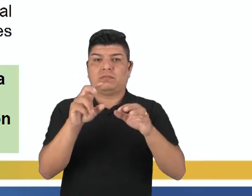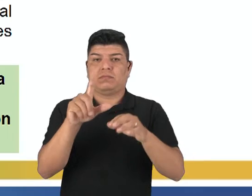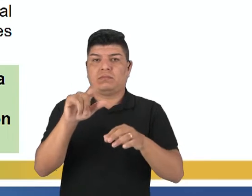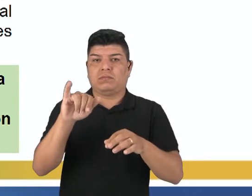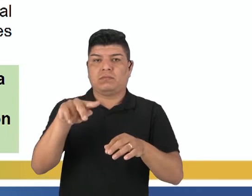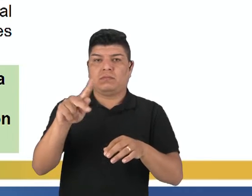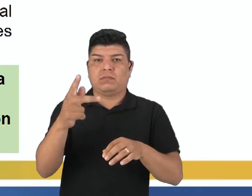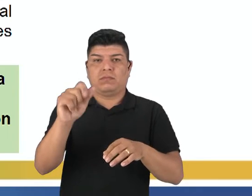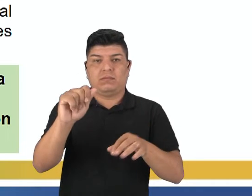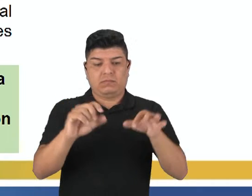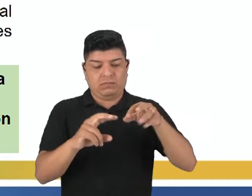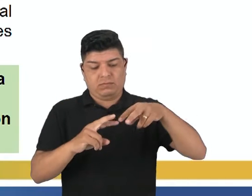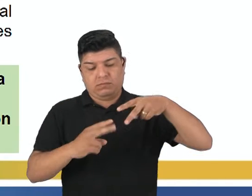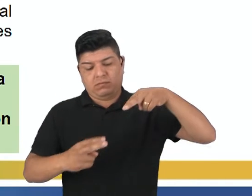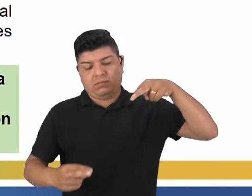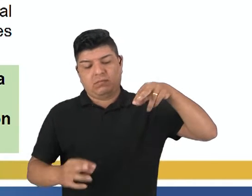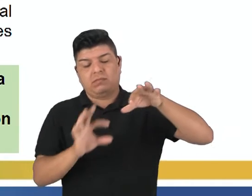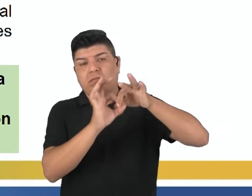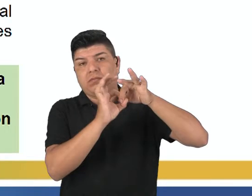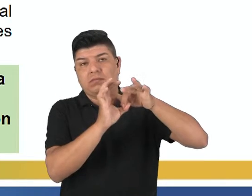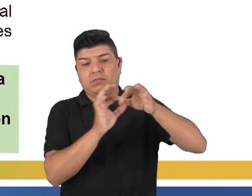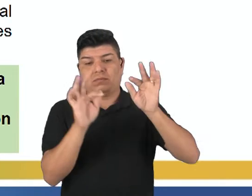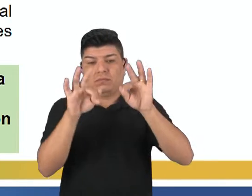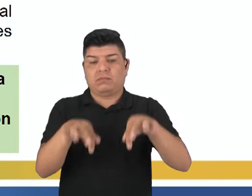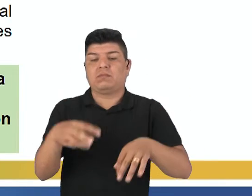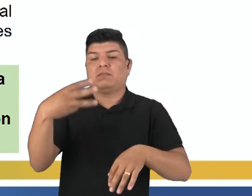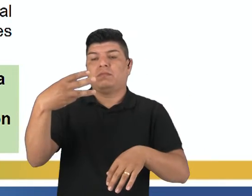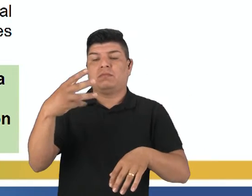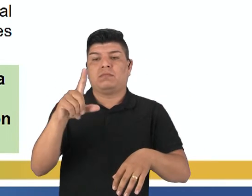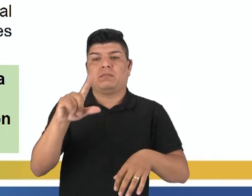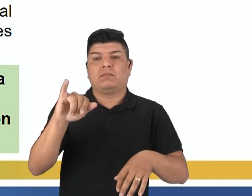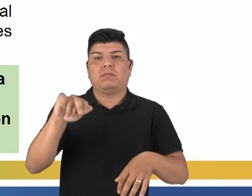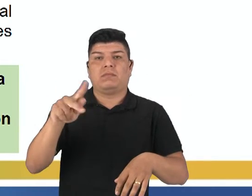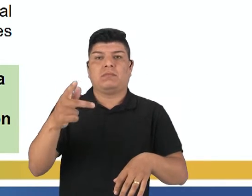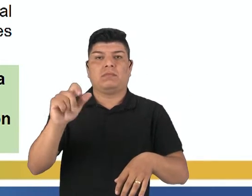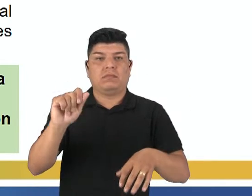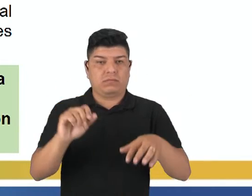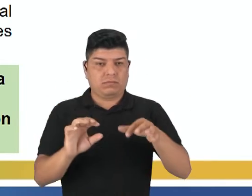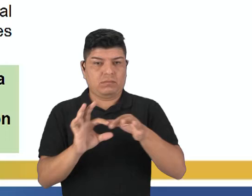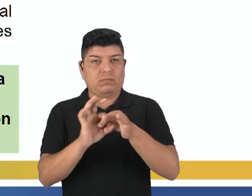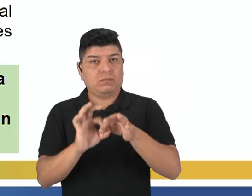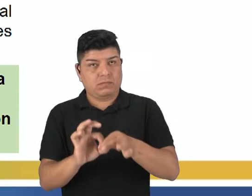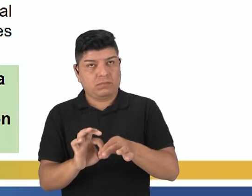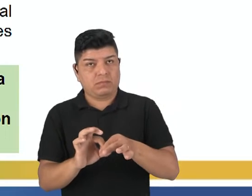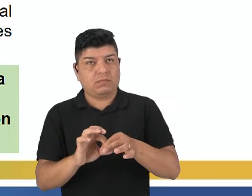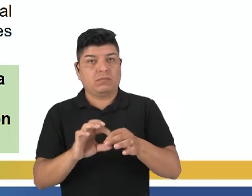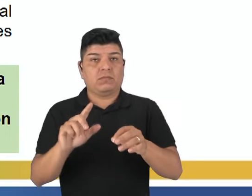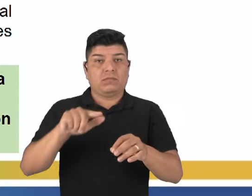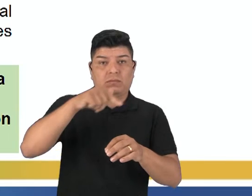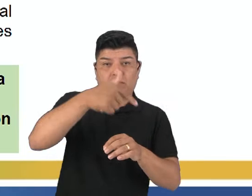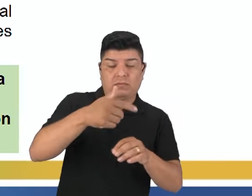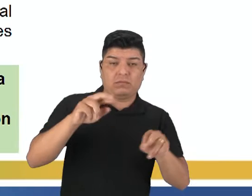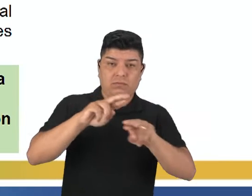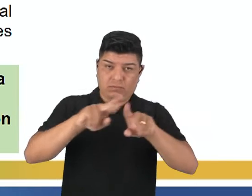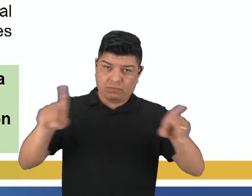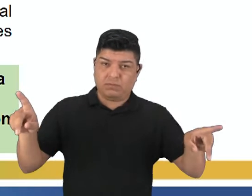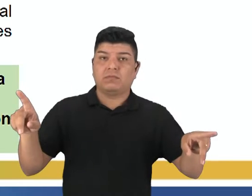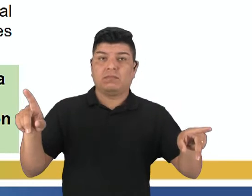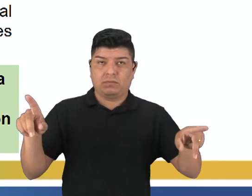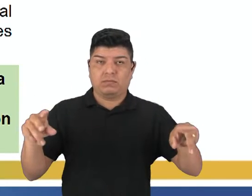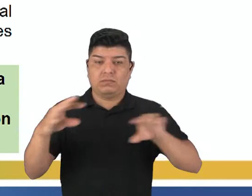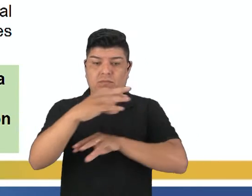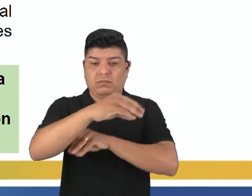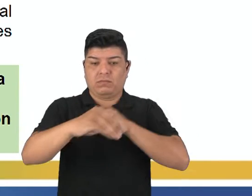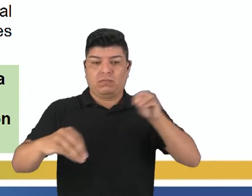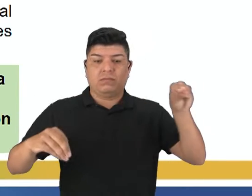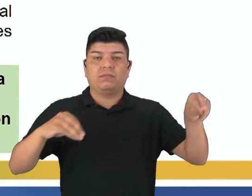o final é o que nós chamamos de 3'. E na outra fita é o contrário. O começo é a 3' e o final é o 5'.